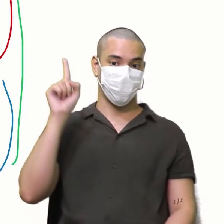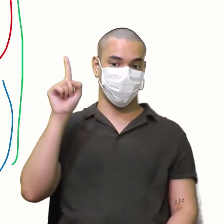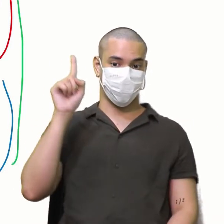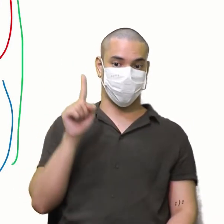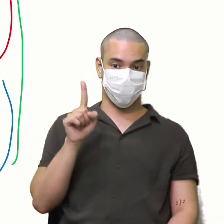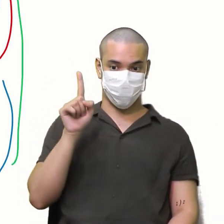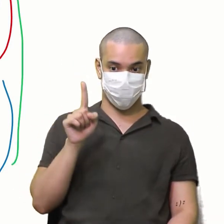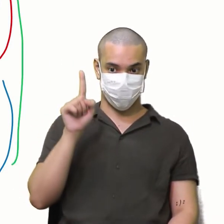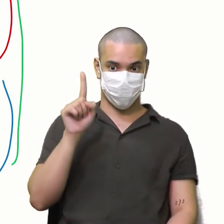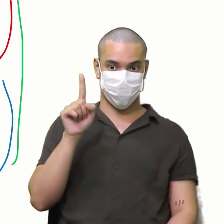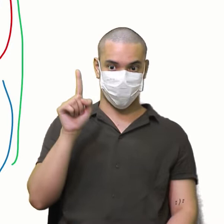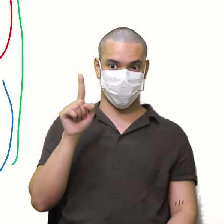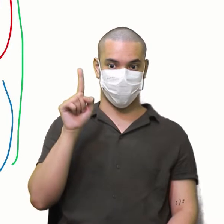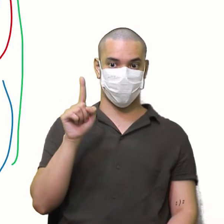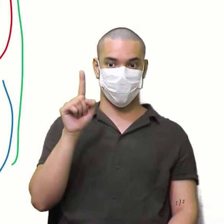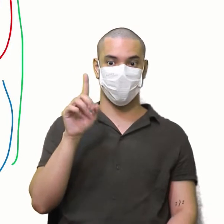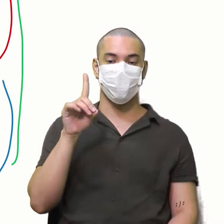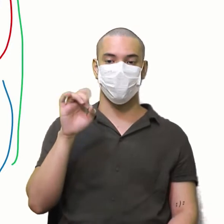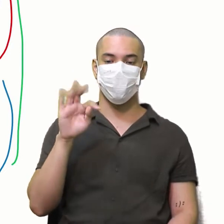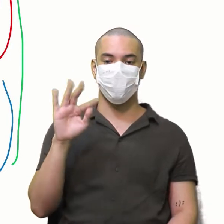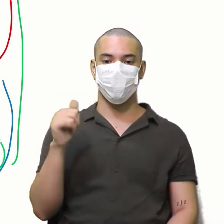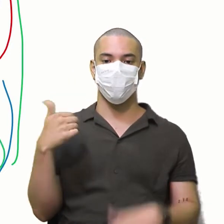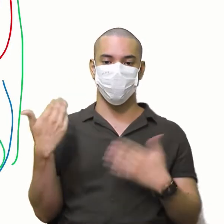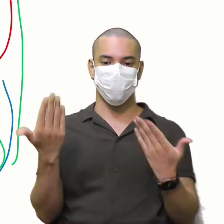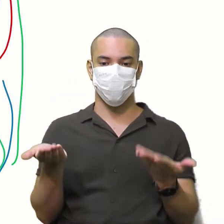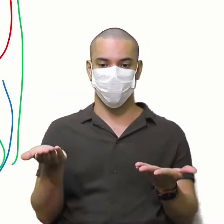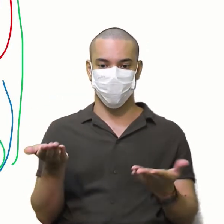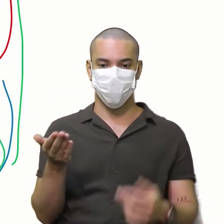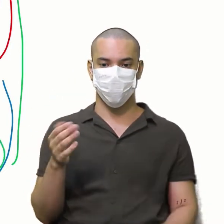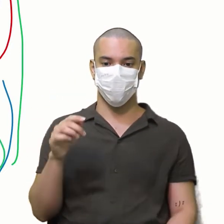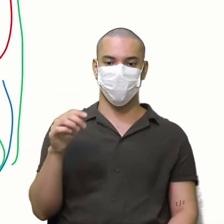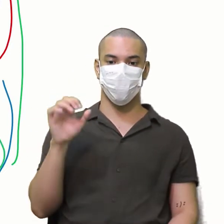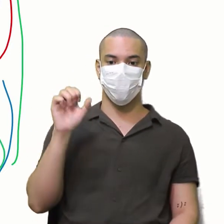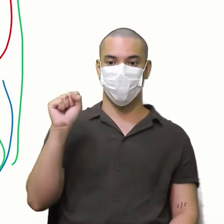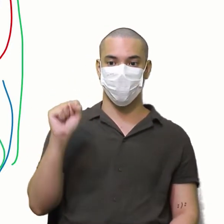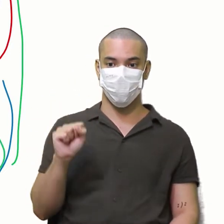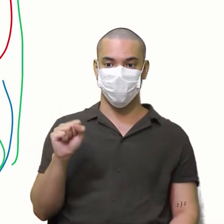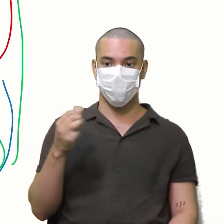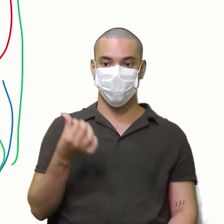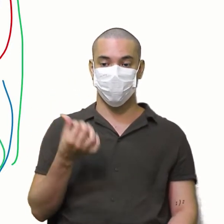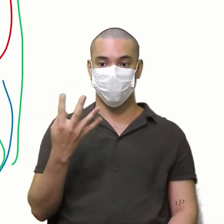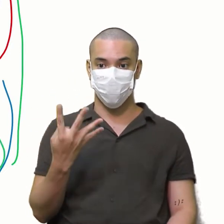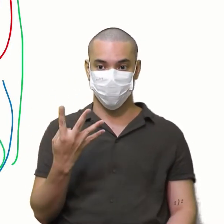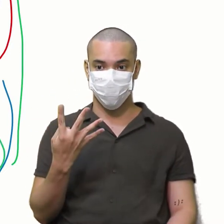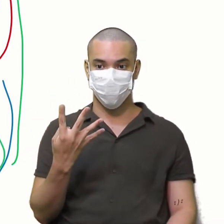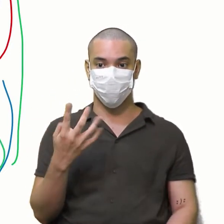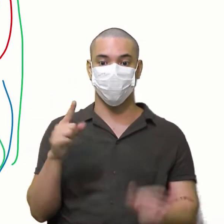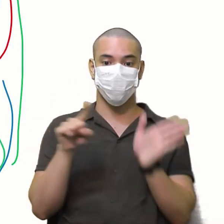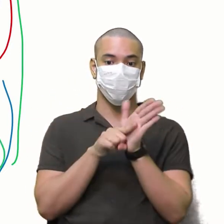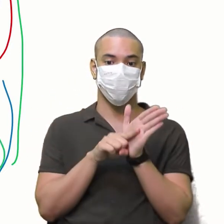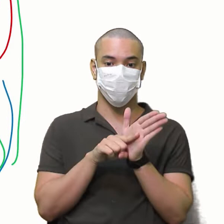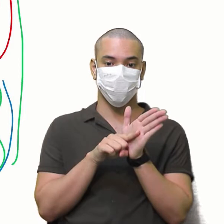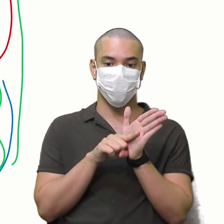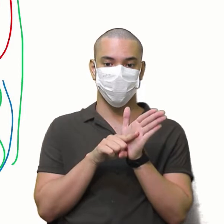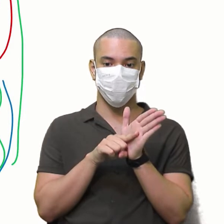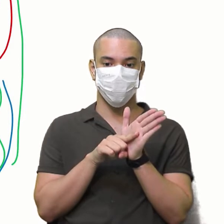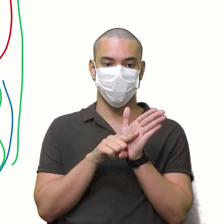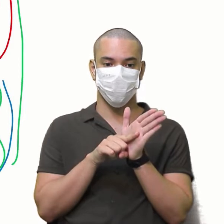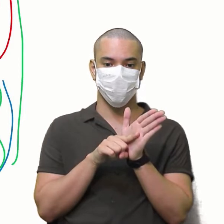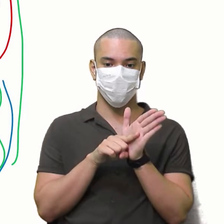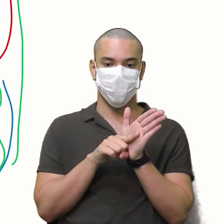determinante da matriz Vai ser o que? O produto Diagonal principal Isso 8 vezes 8 64 Menos a diagonal